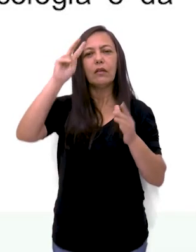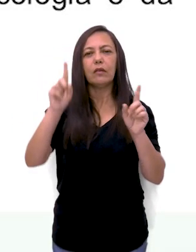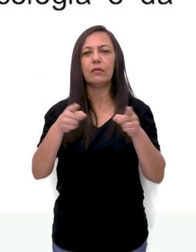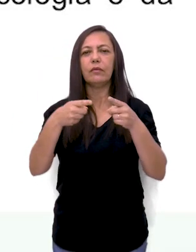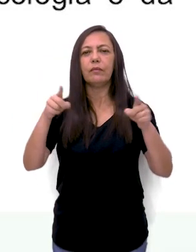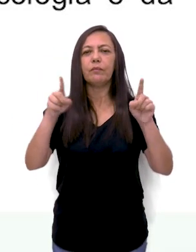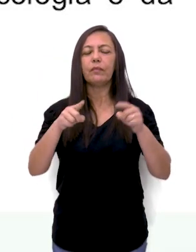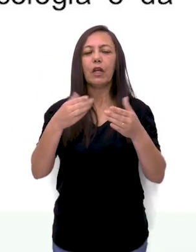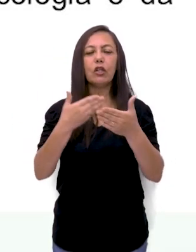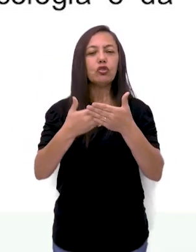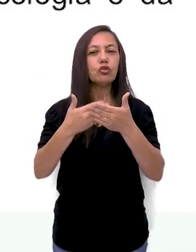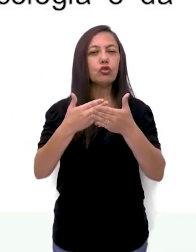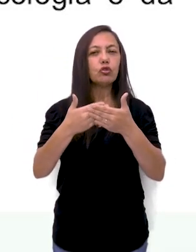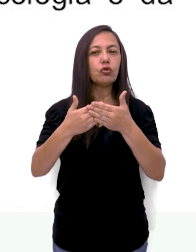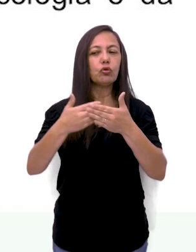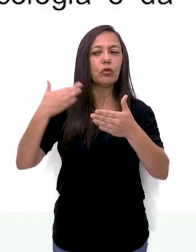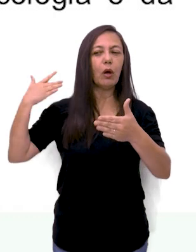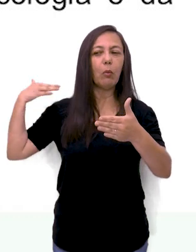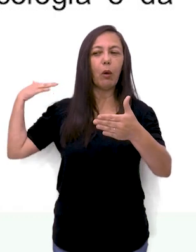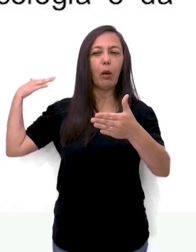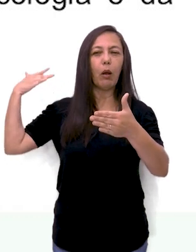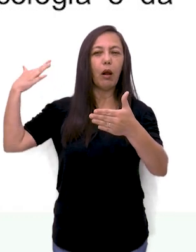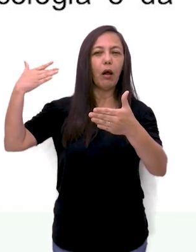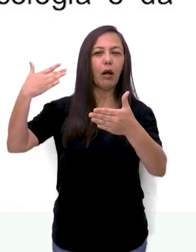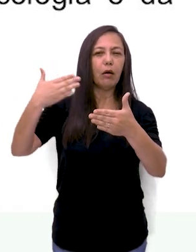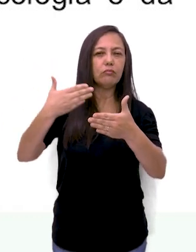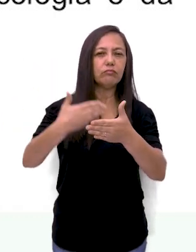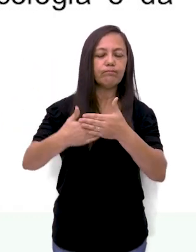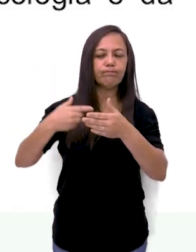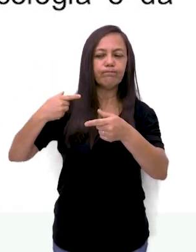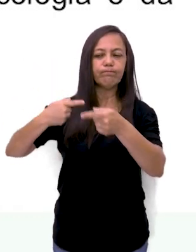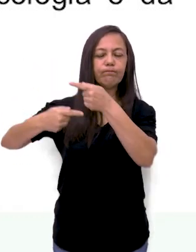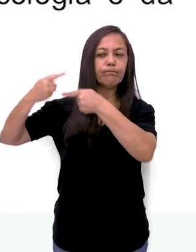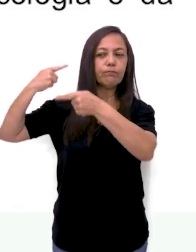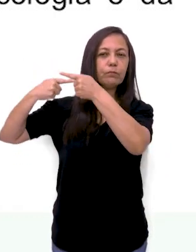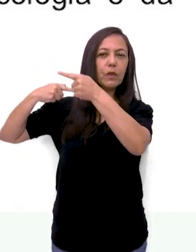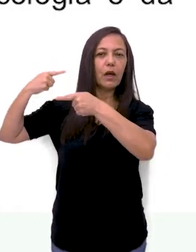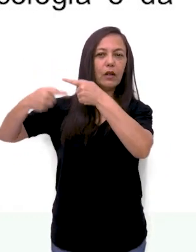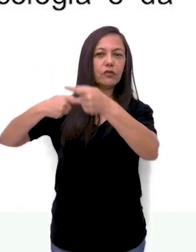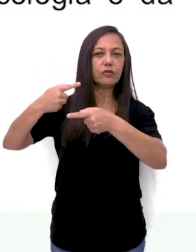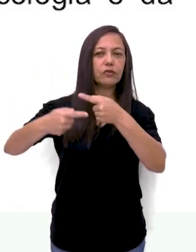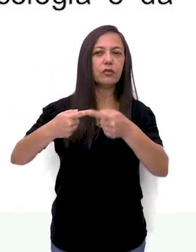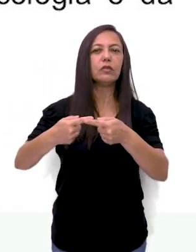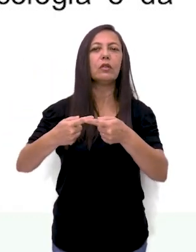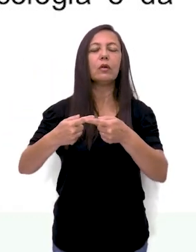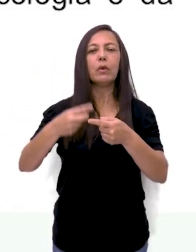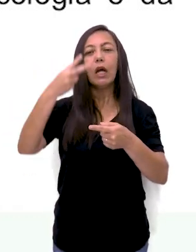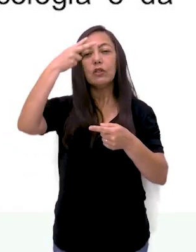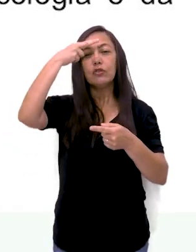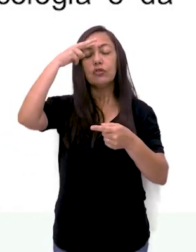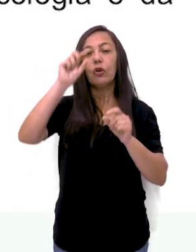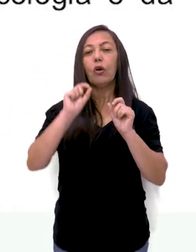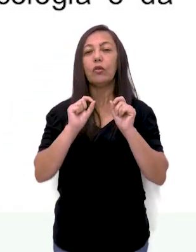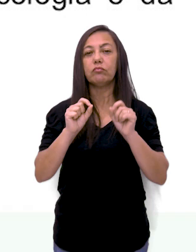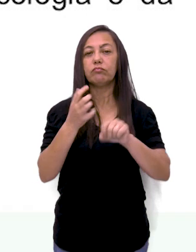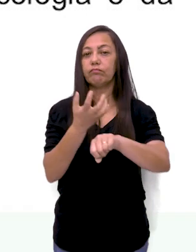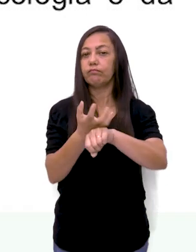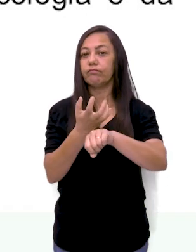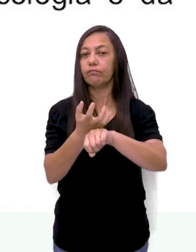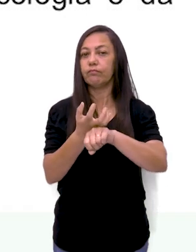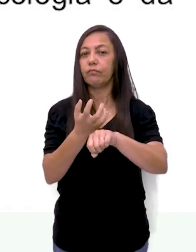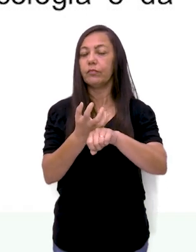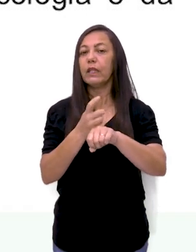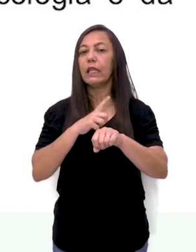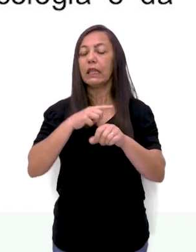estudo das origens e evolução da música ao longo do tempo. Como disciplina histórica, insere-se na